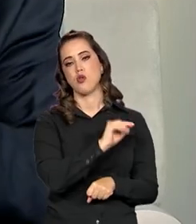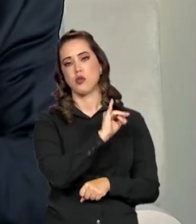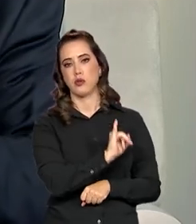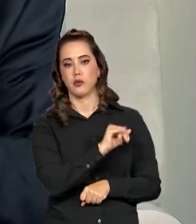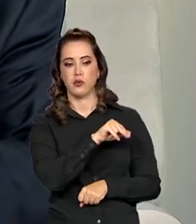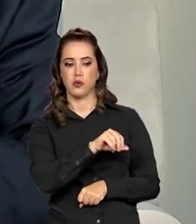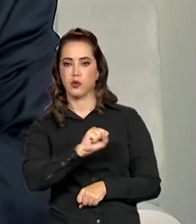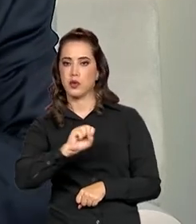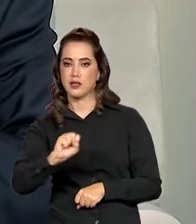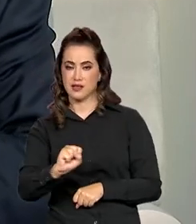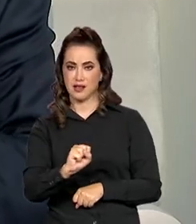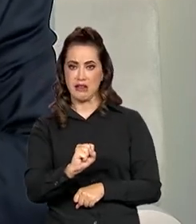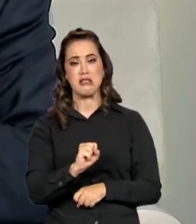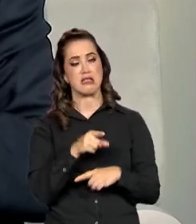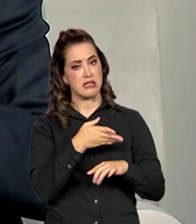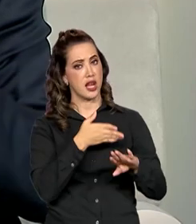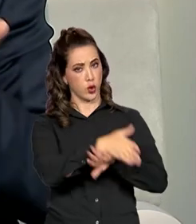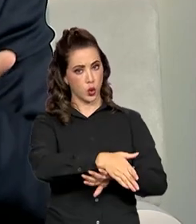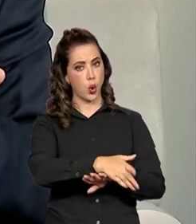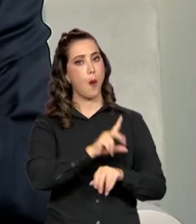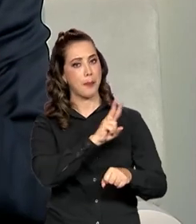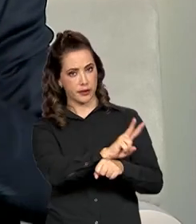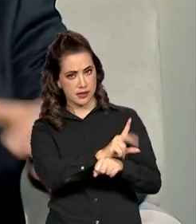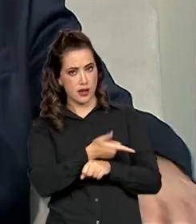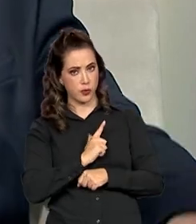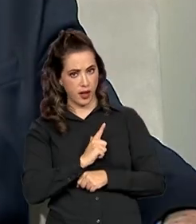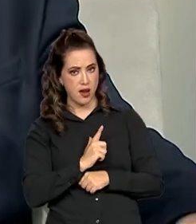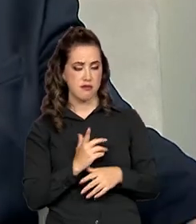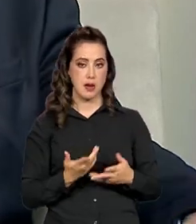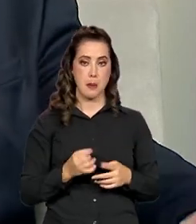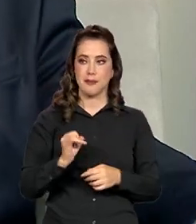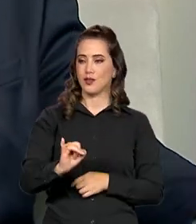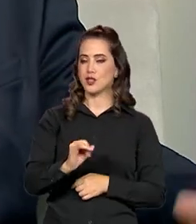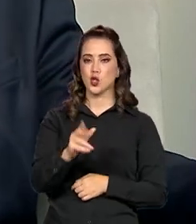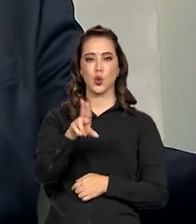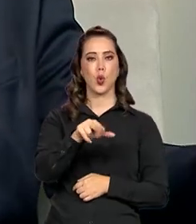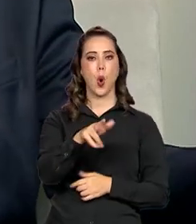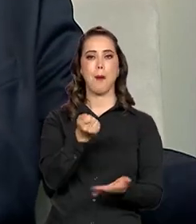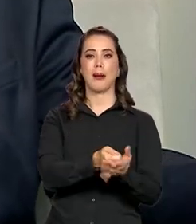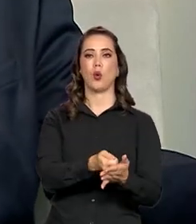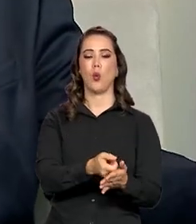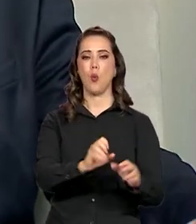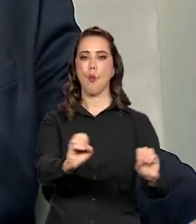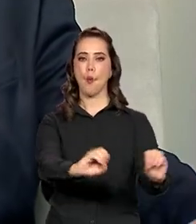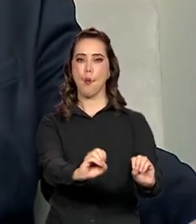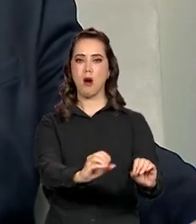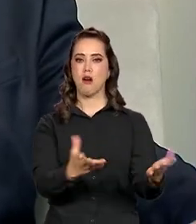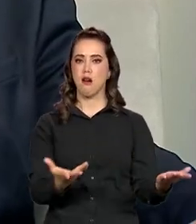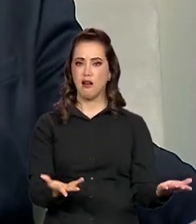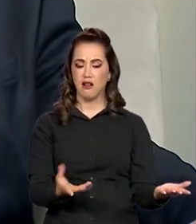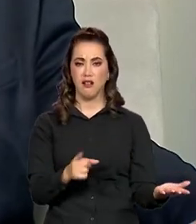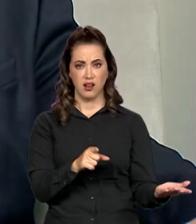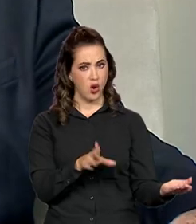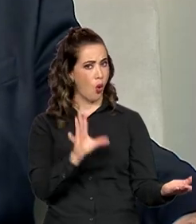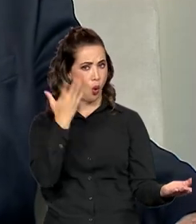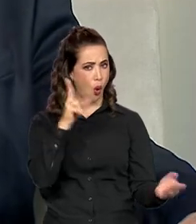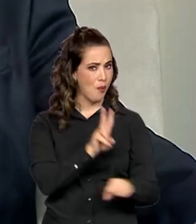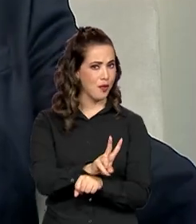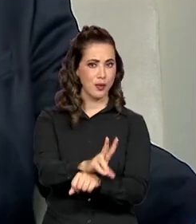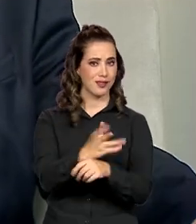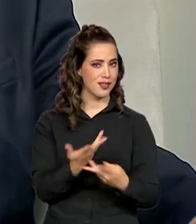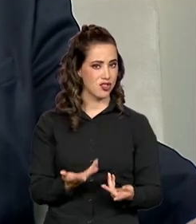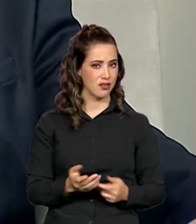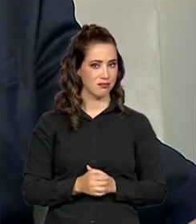estão no sistema, ele terá proteção, um eventual acidente. Agora, se ele não tem nenhum vínculo